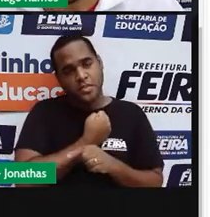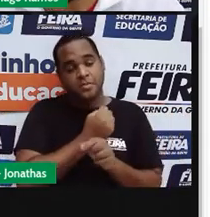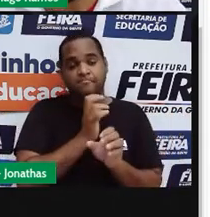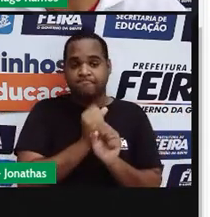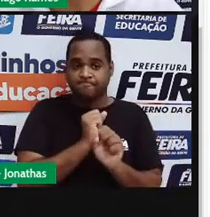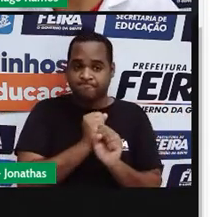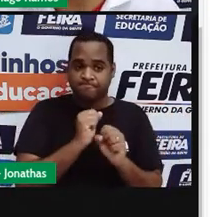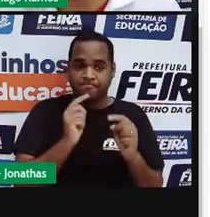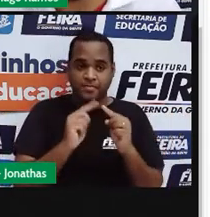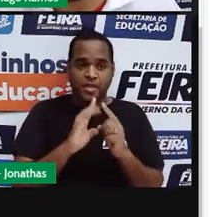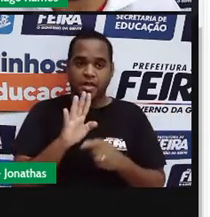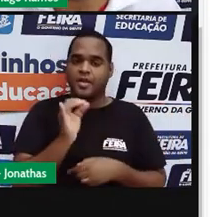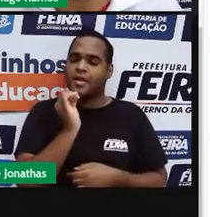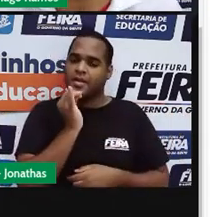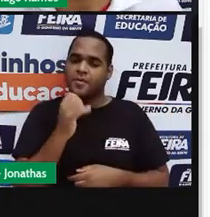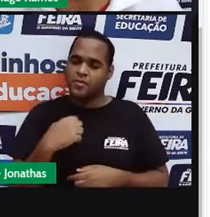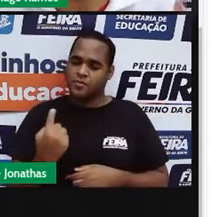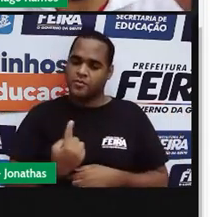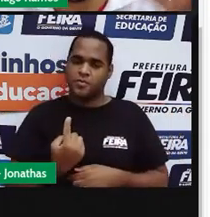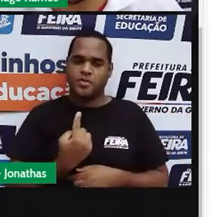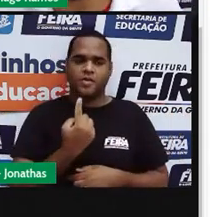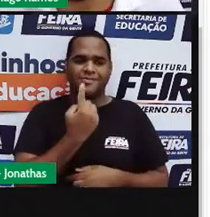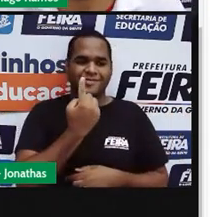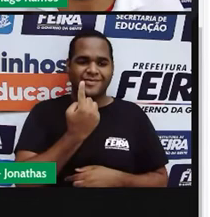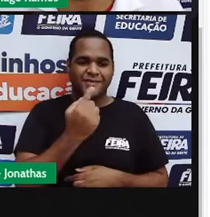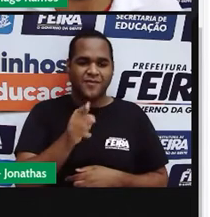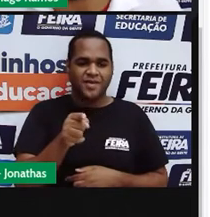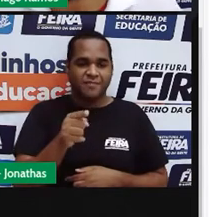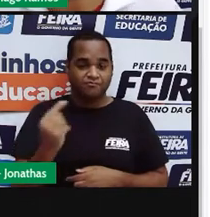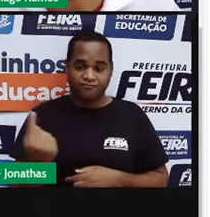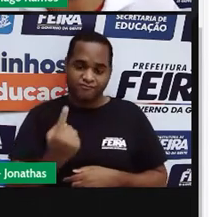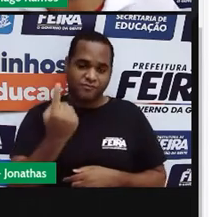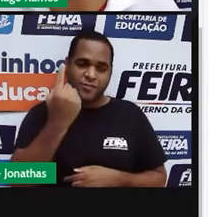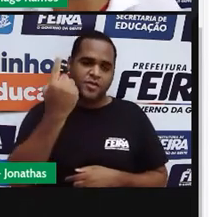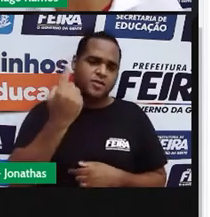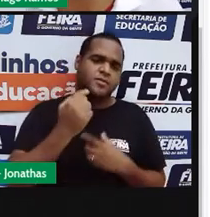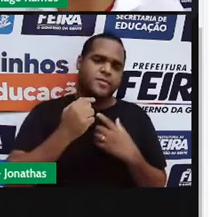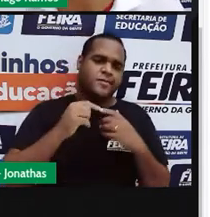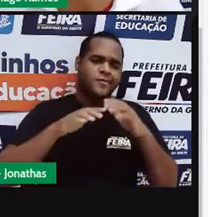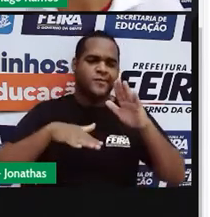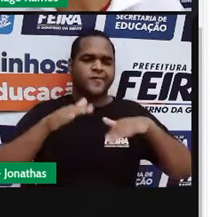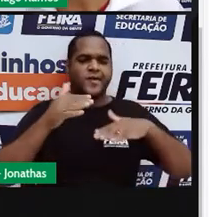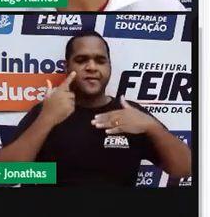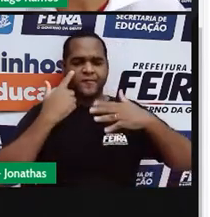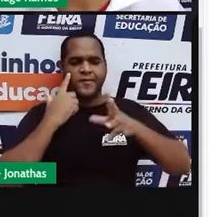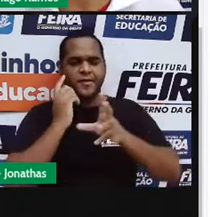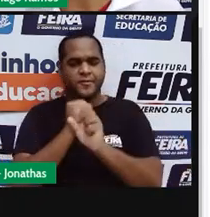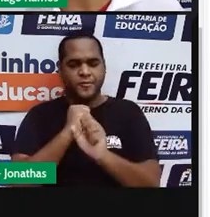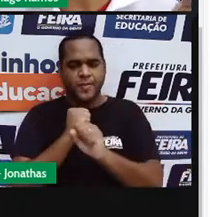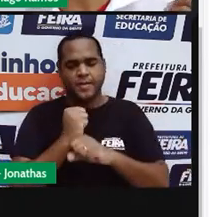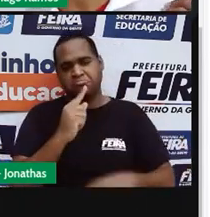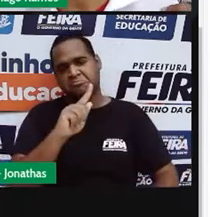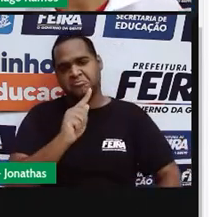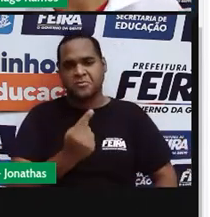Por exemplo, a sua altura é um tipo de comprimento. Então, se você mede a sua altura, digamos que dá 1